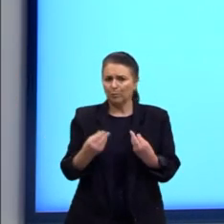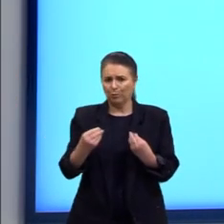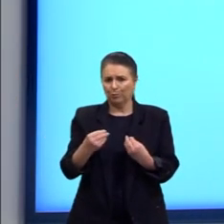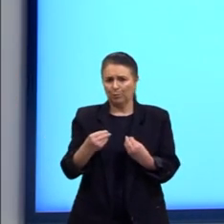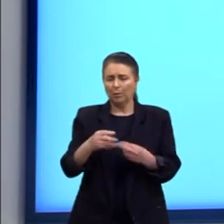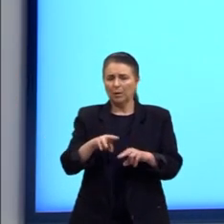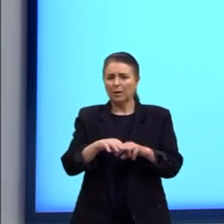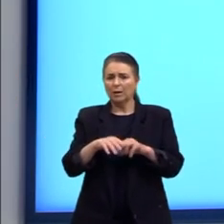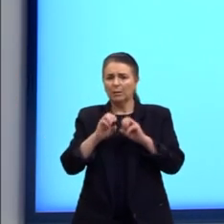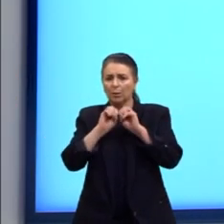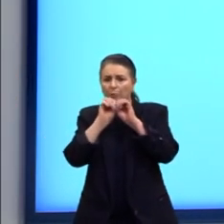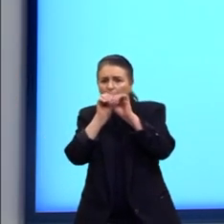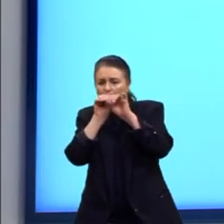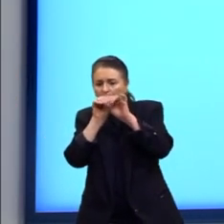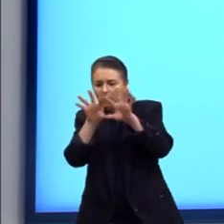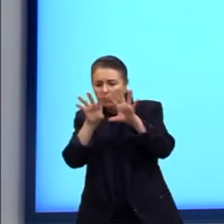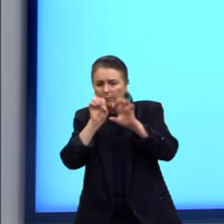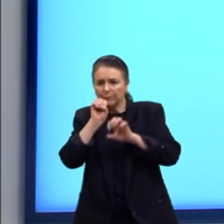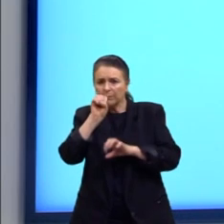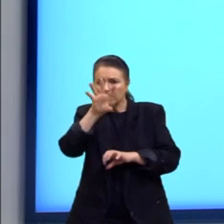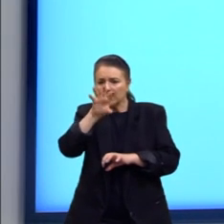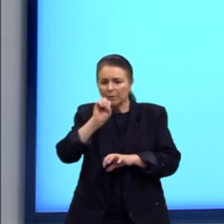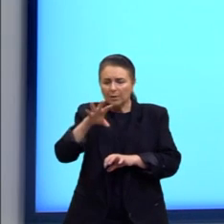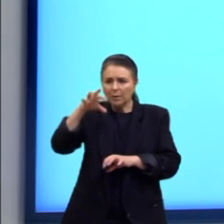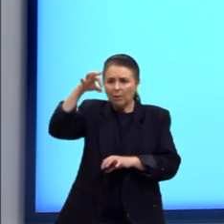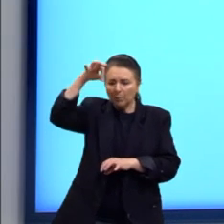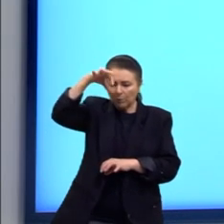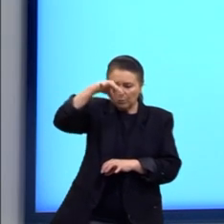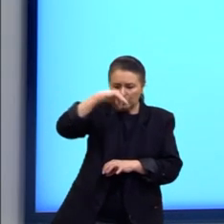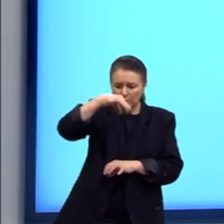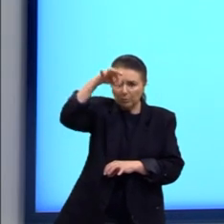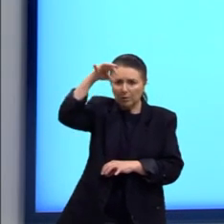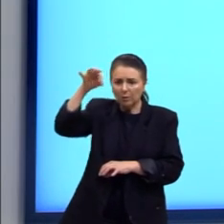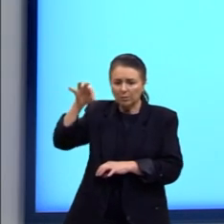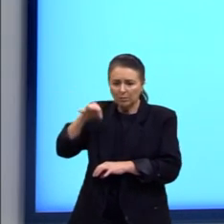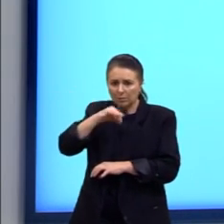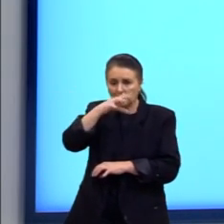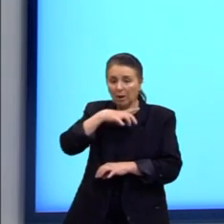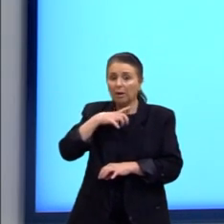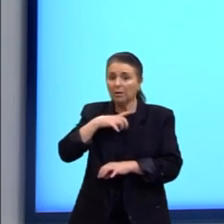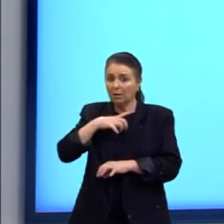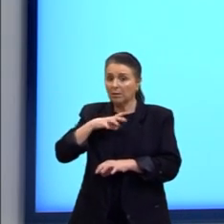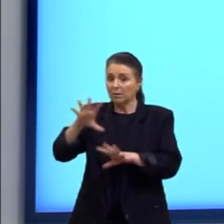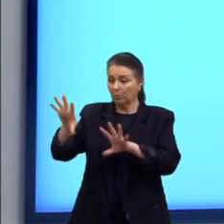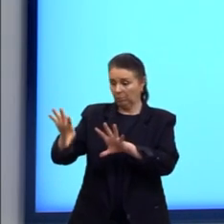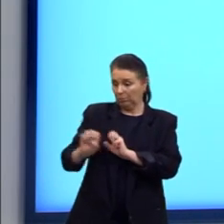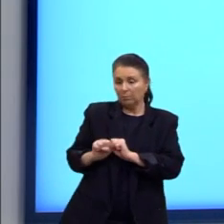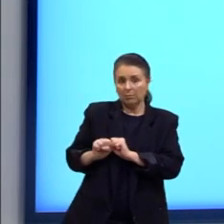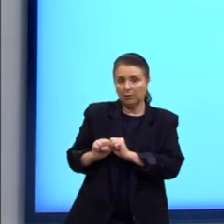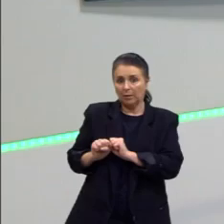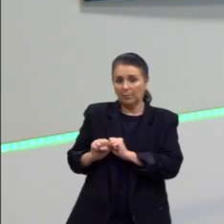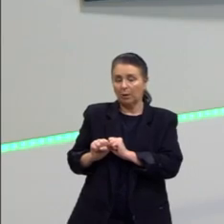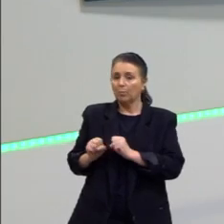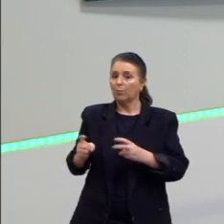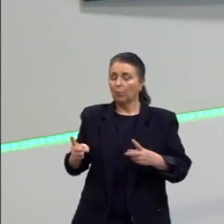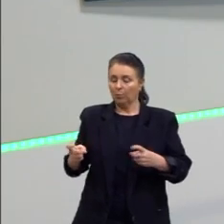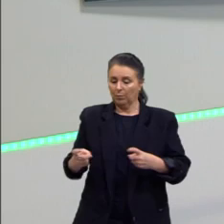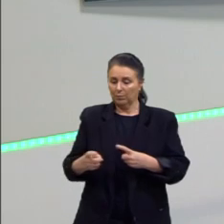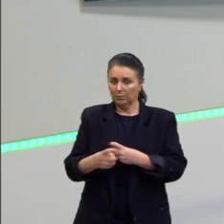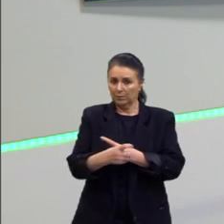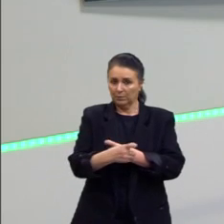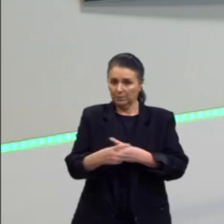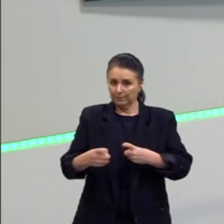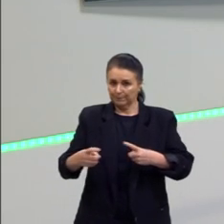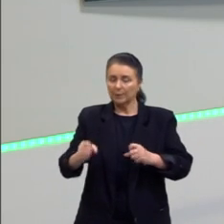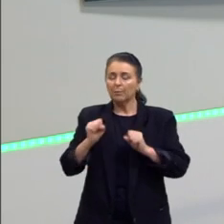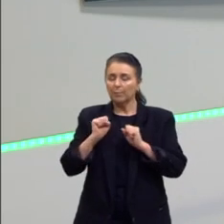essas gotículas de água, né? No ar, contaminadas com as bactérias. Então, né? Pode